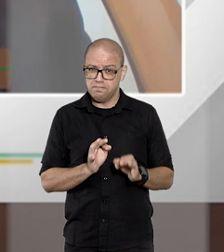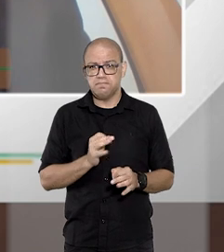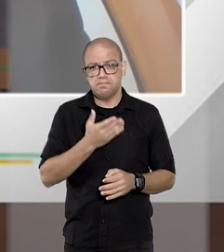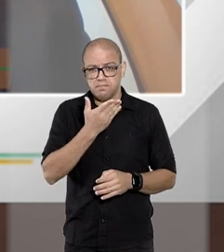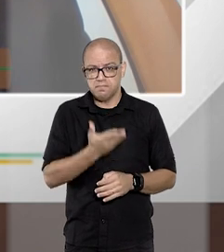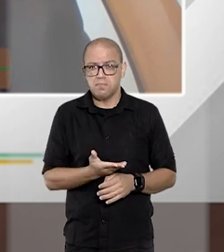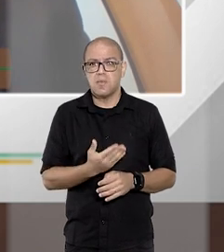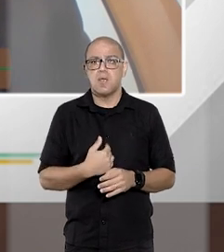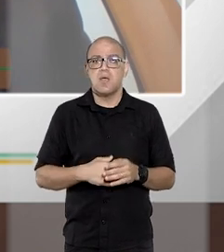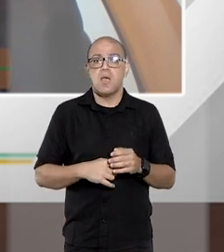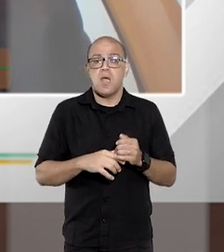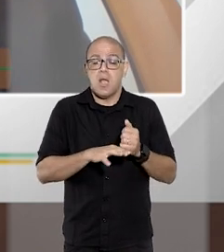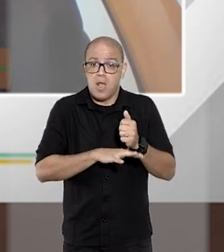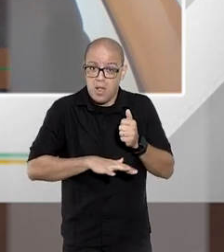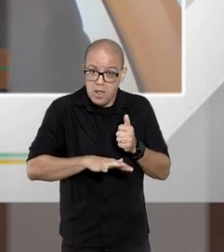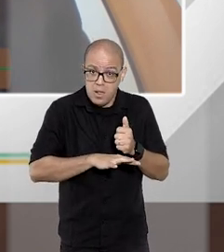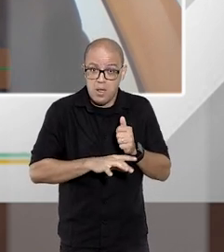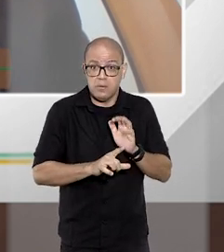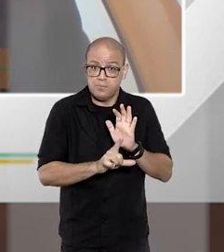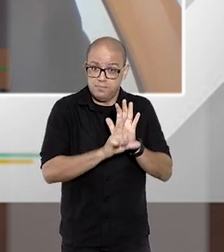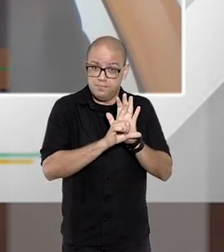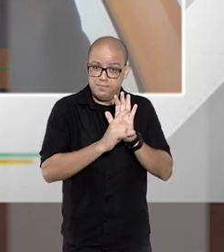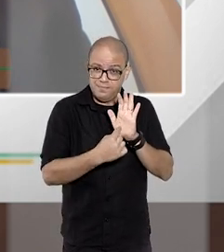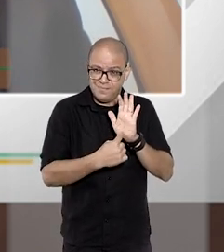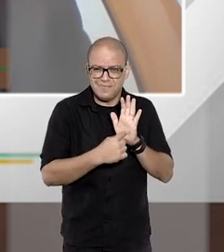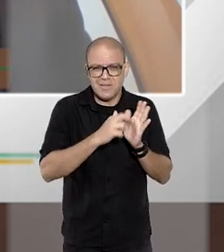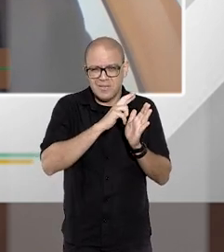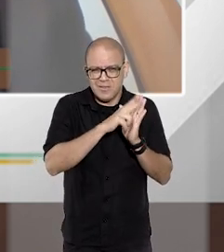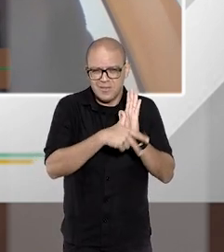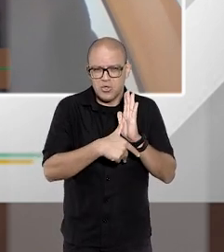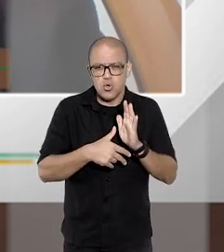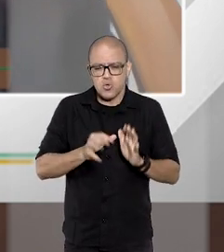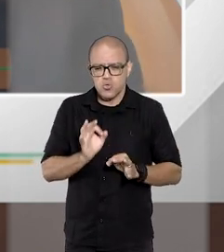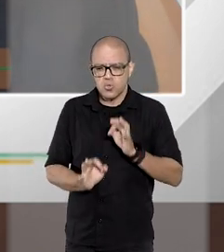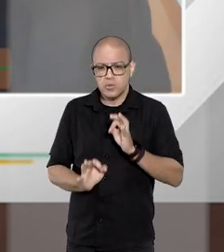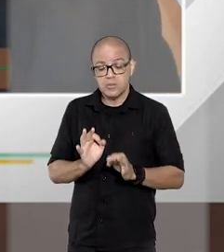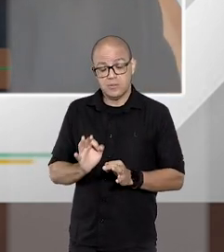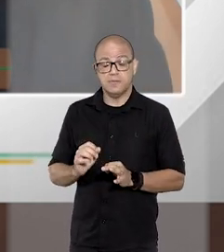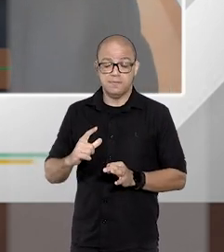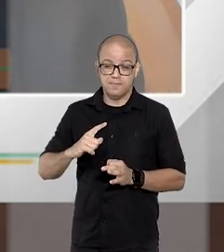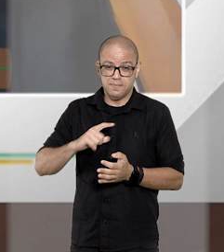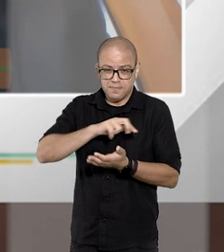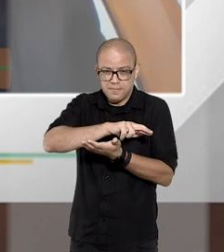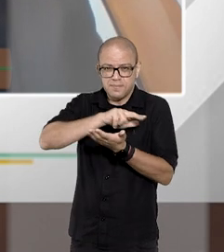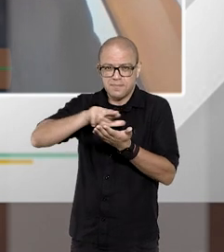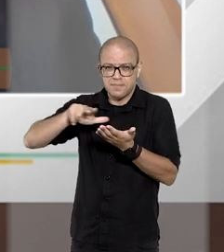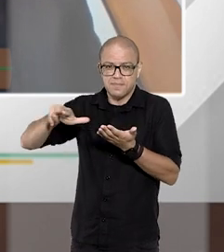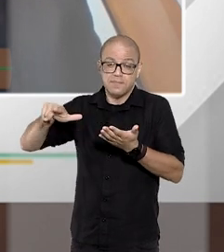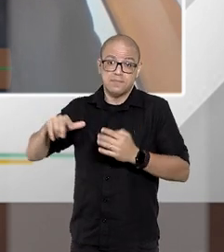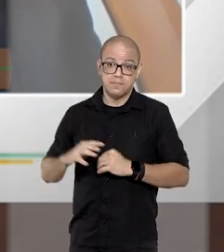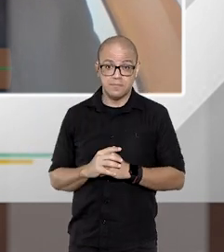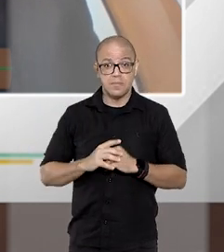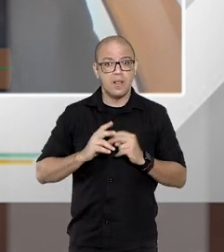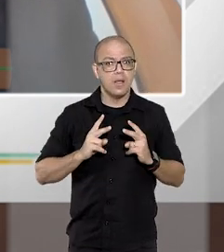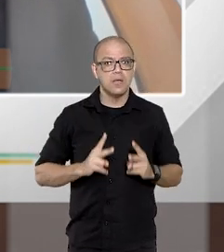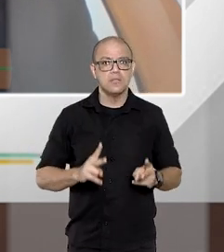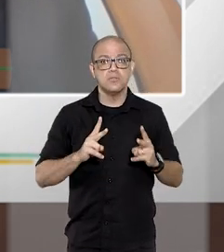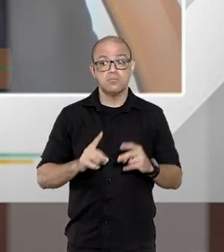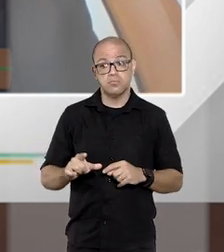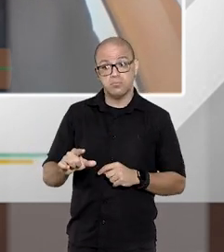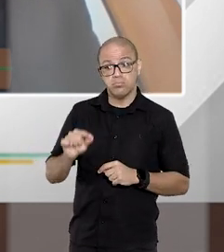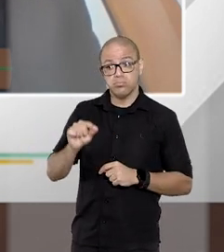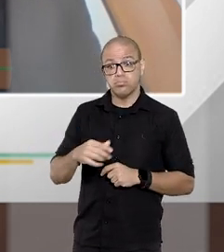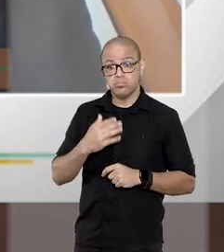ao regulamentar a Constituição e criar os diversos juizados que existem no país, sempre